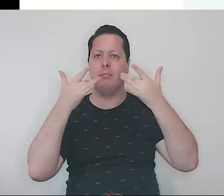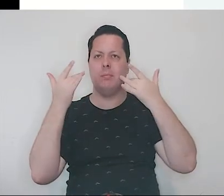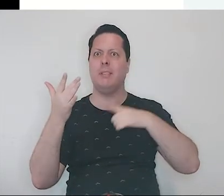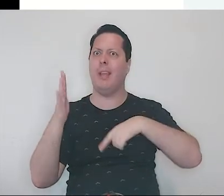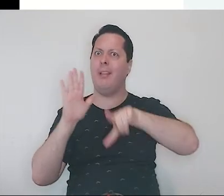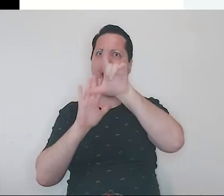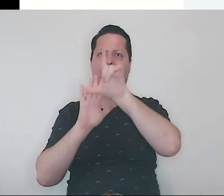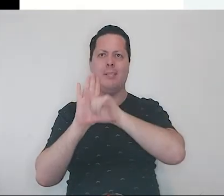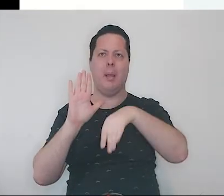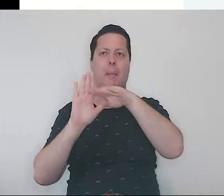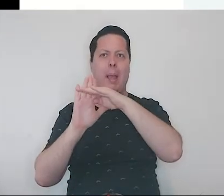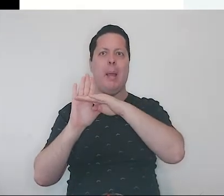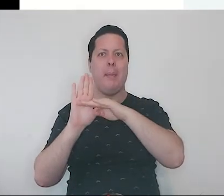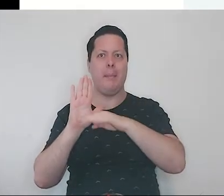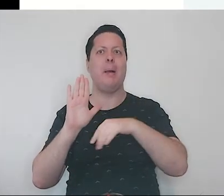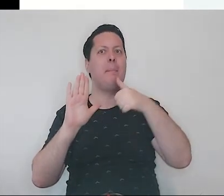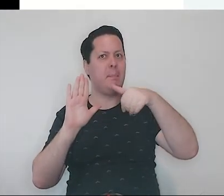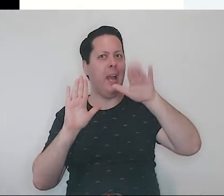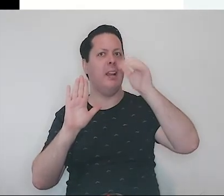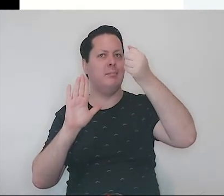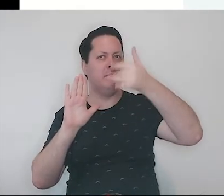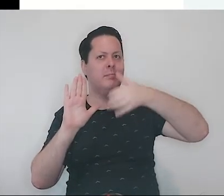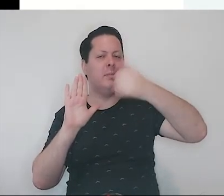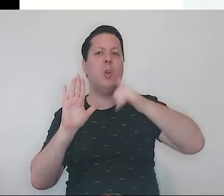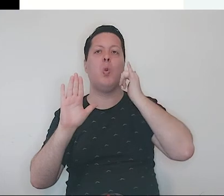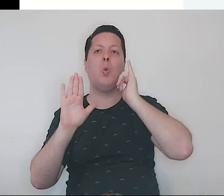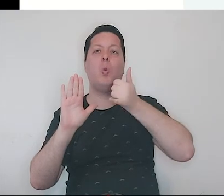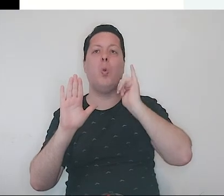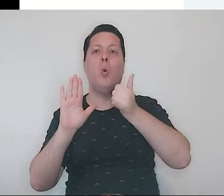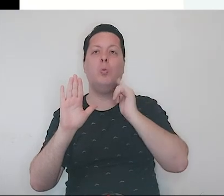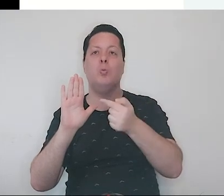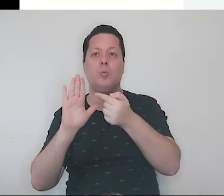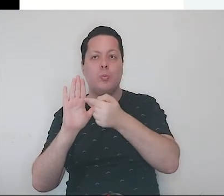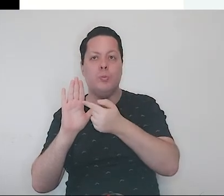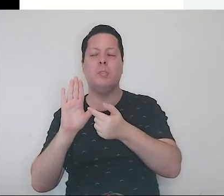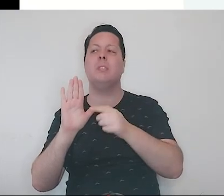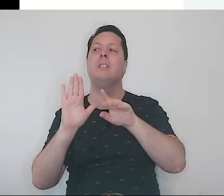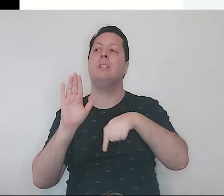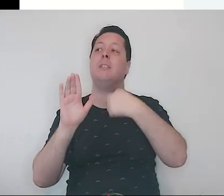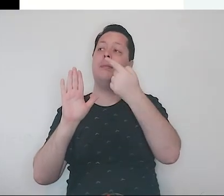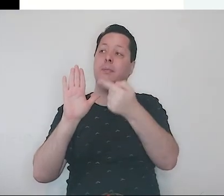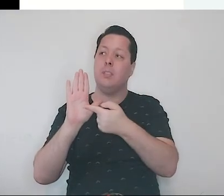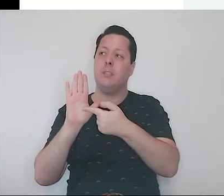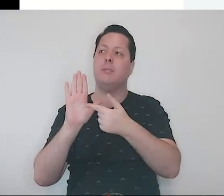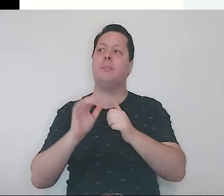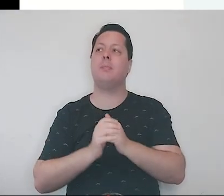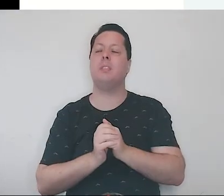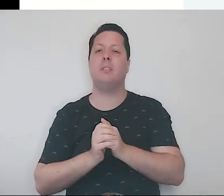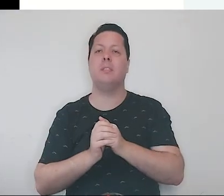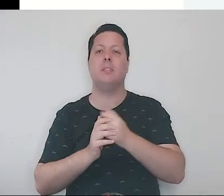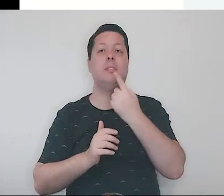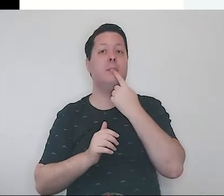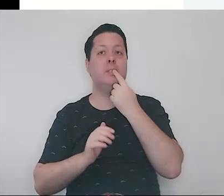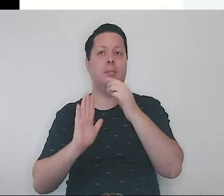lista continua. Koji Uno, escritor de contos, Ryunosuke Akutangawa, escritor de contos,